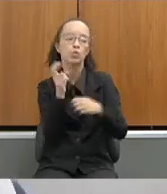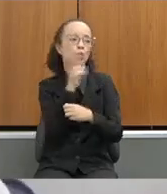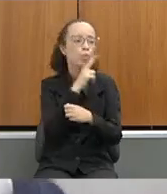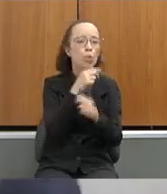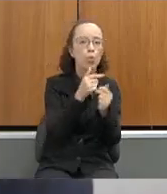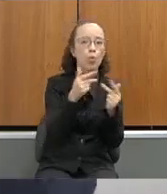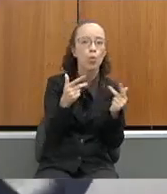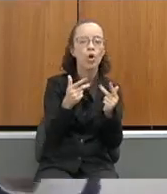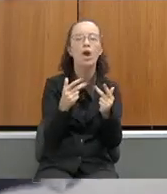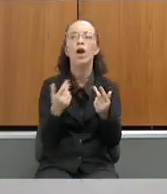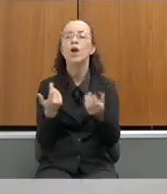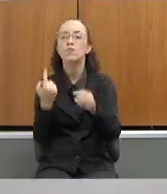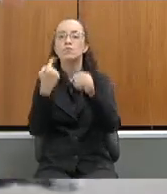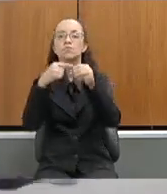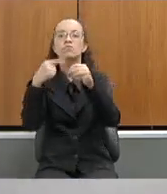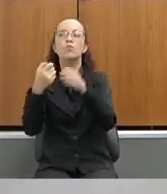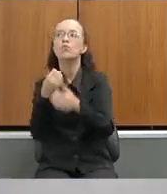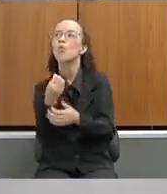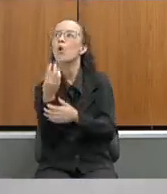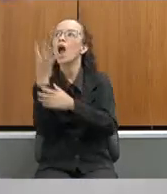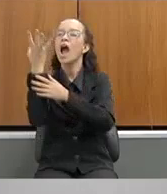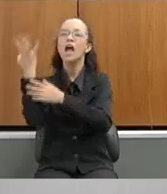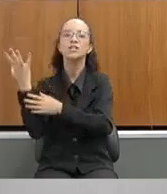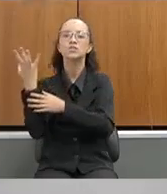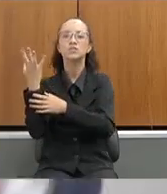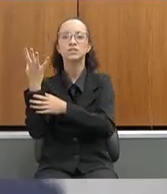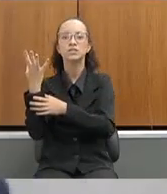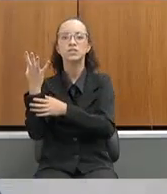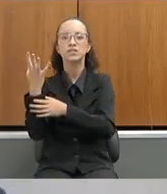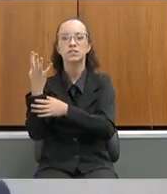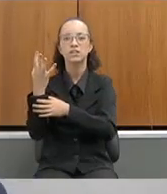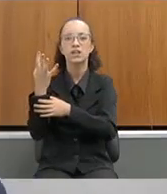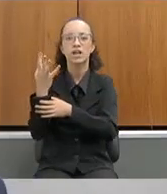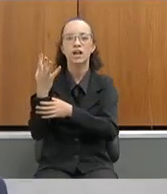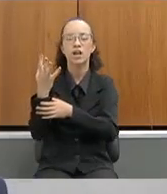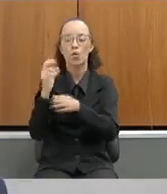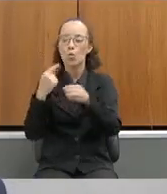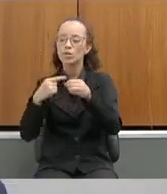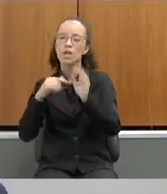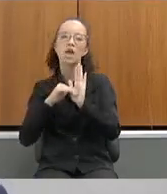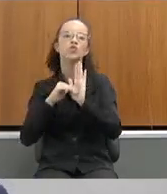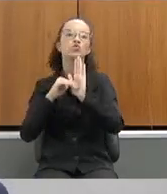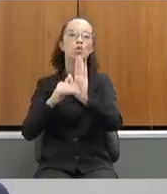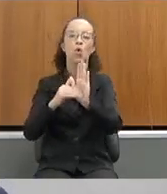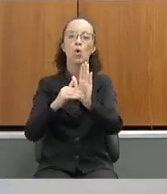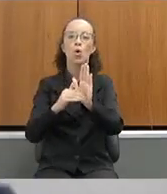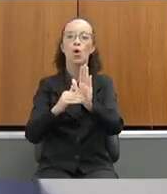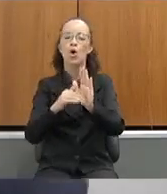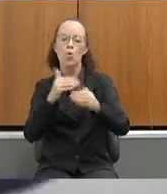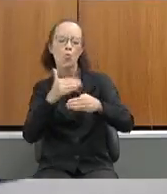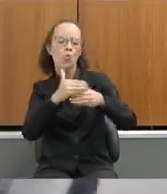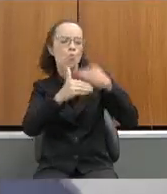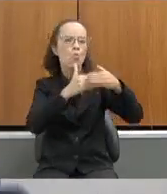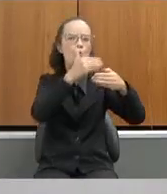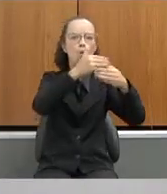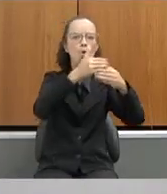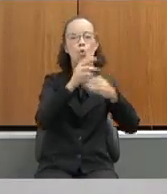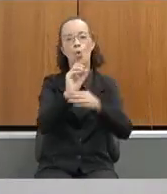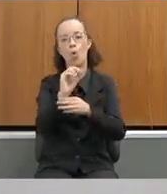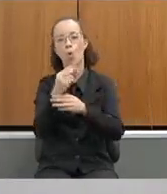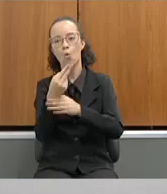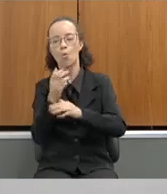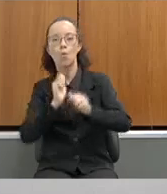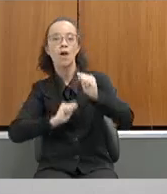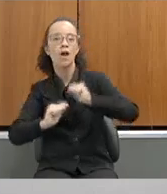quantas vezes o município, a prefeitura precisou ajudar o município, a fazer um muro, fazer uma limpeza,